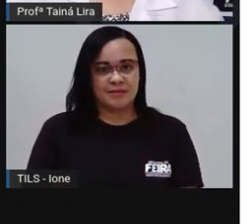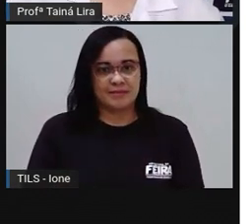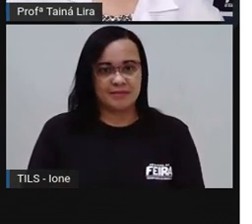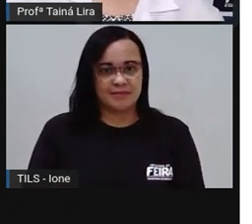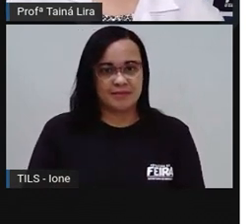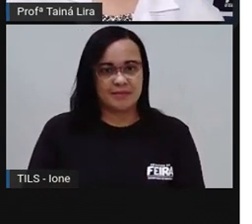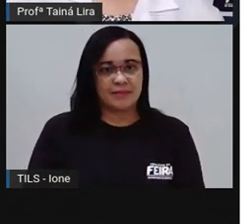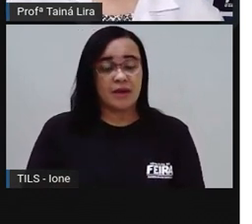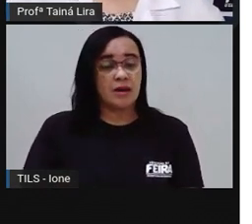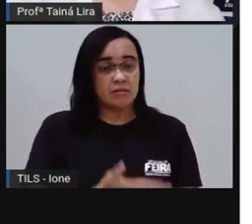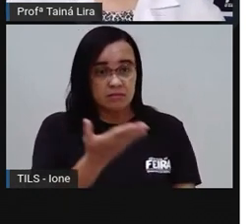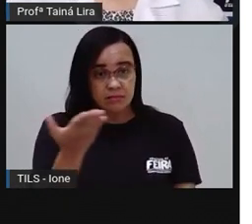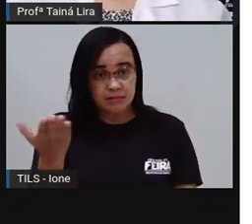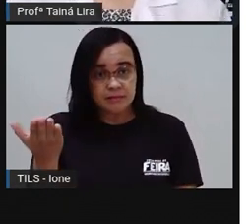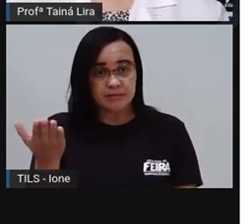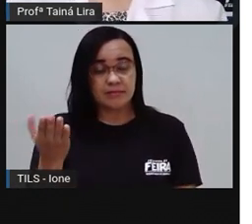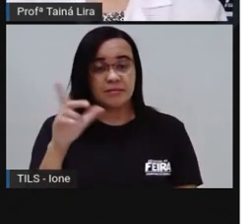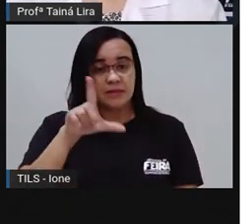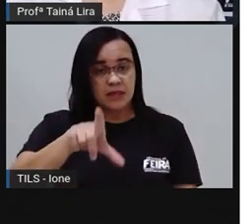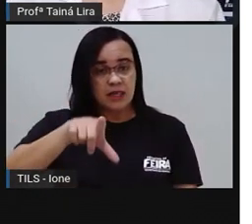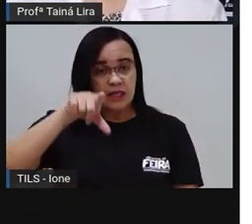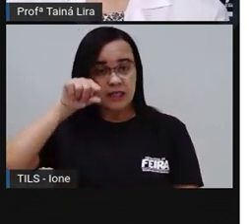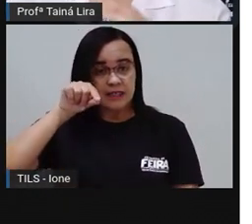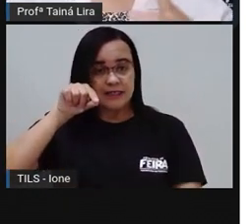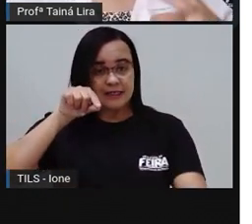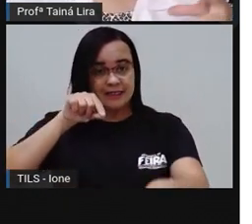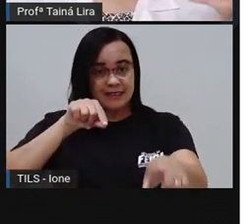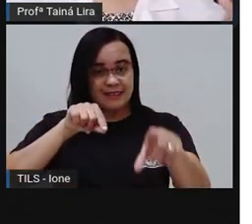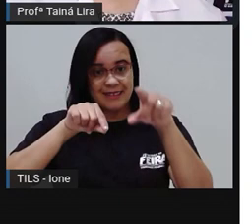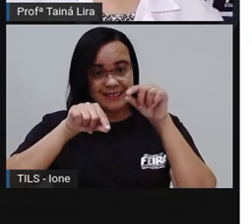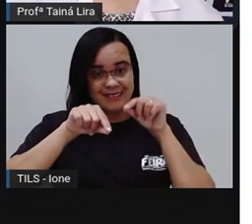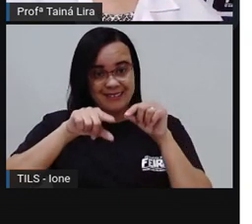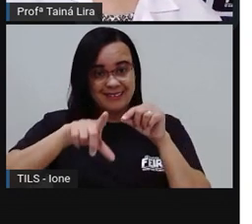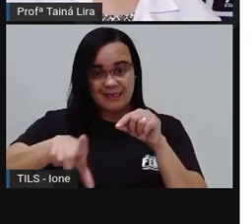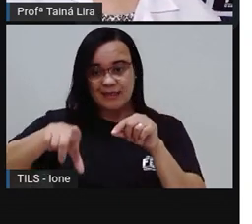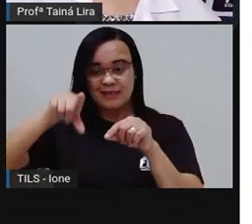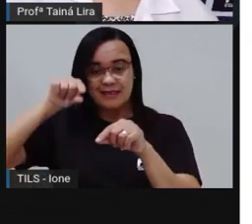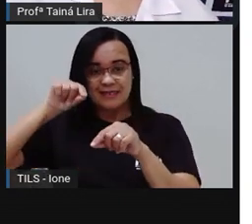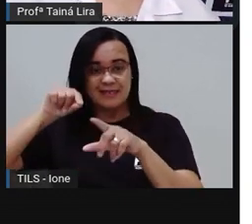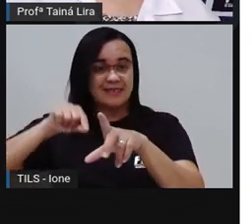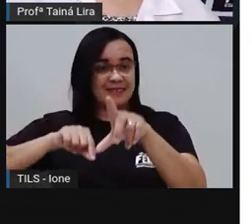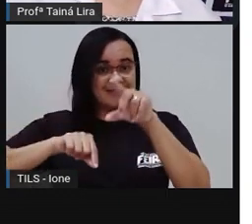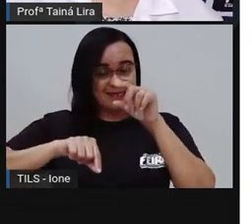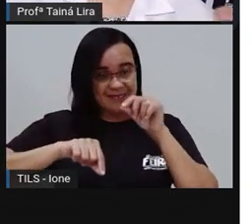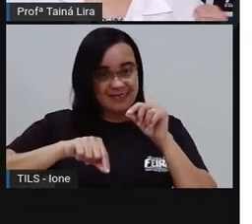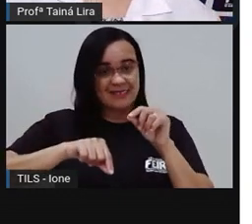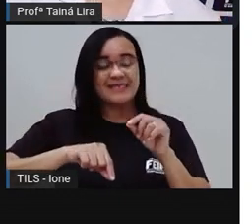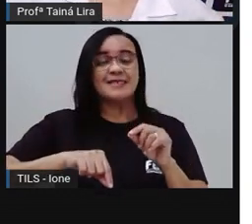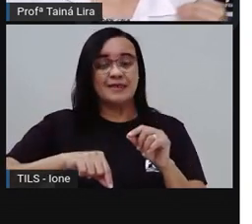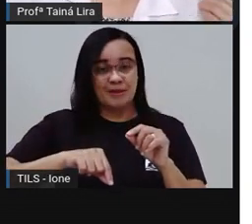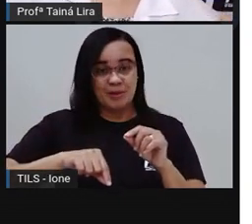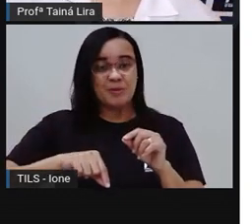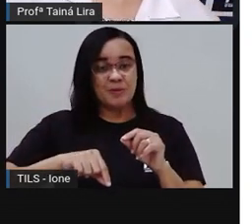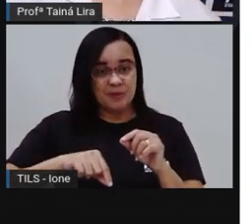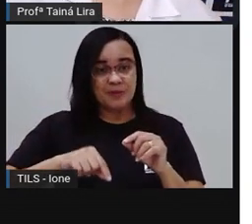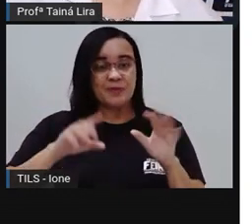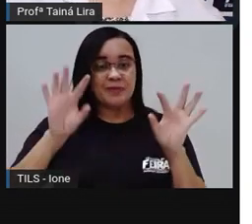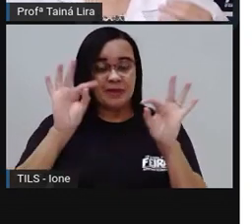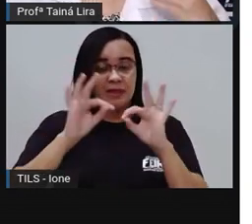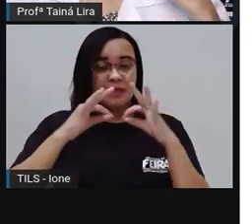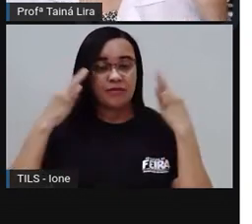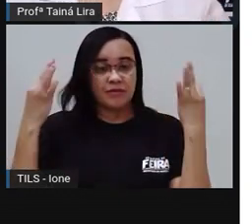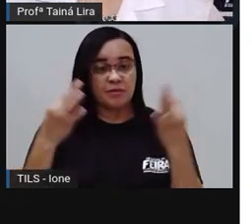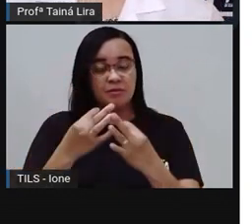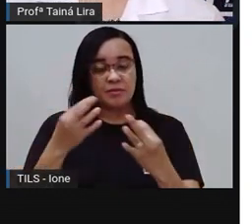Então olha lá O roteiro de gravação O é que eu vou fazer primeiro Escolha a receita de família Na